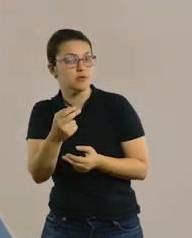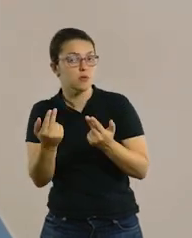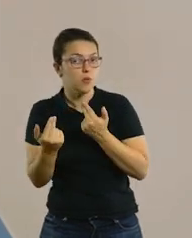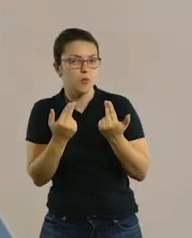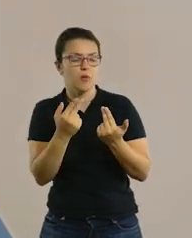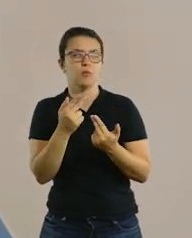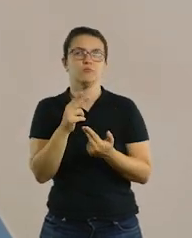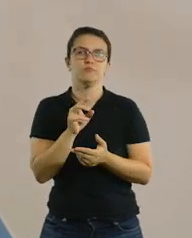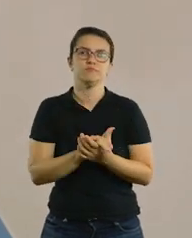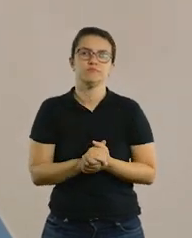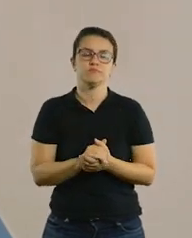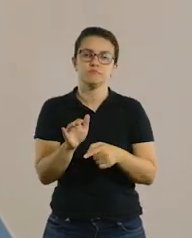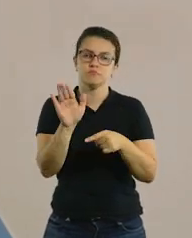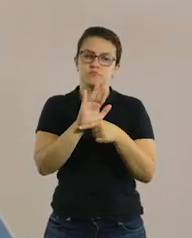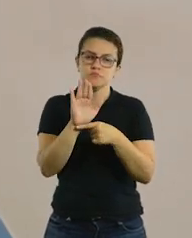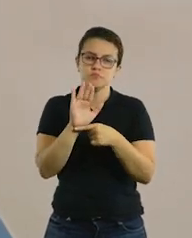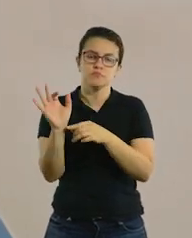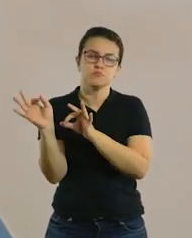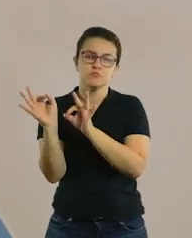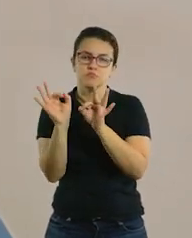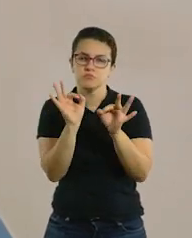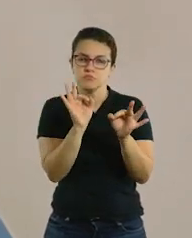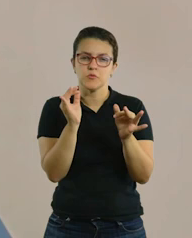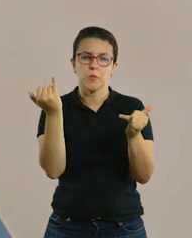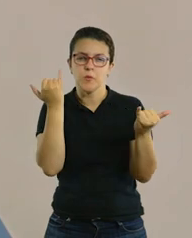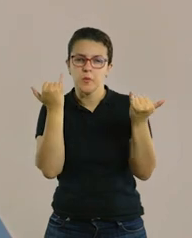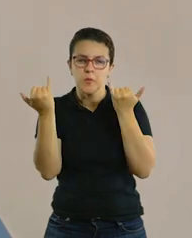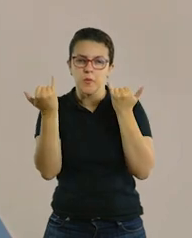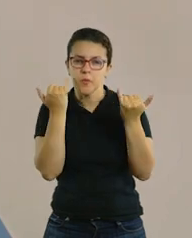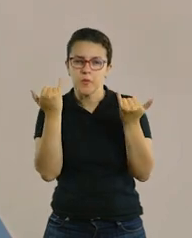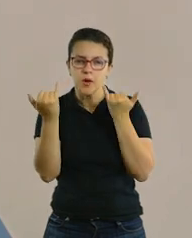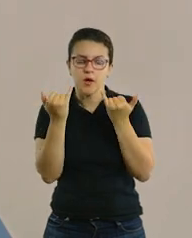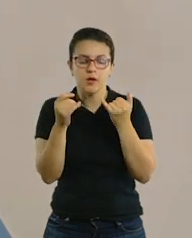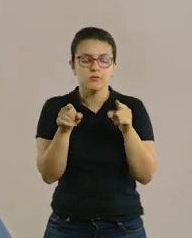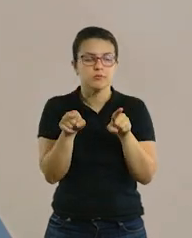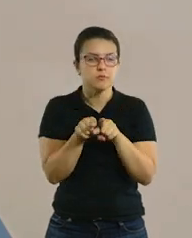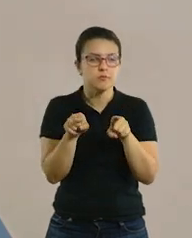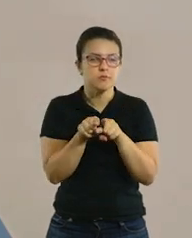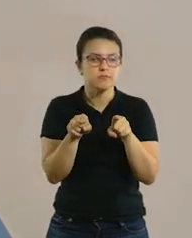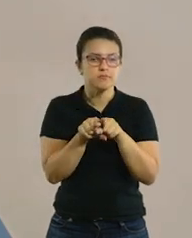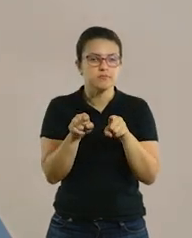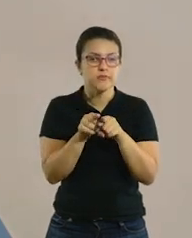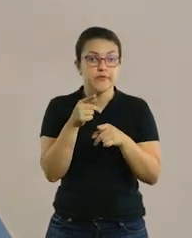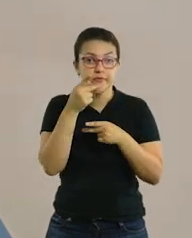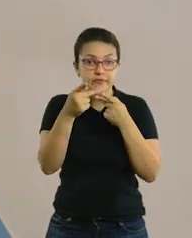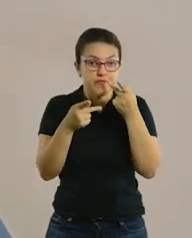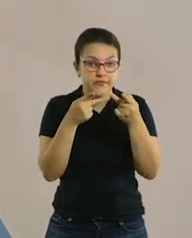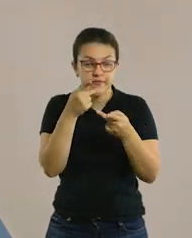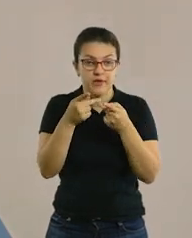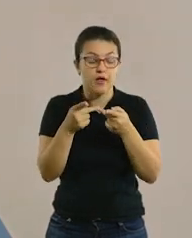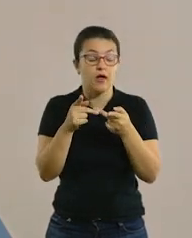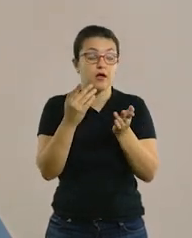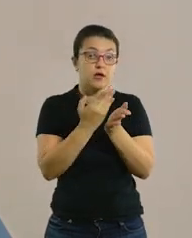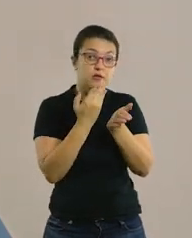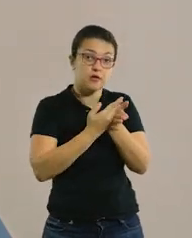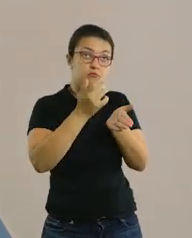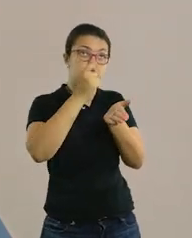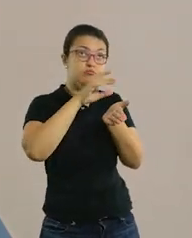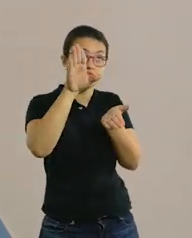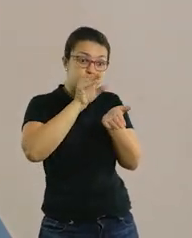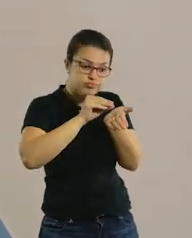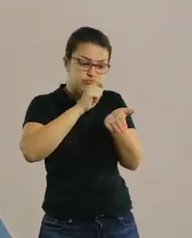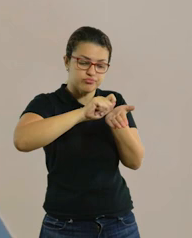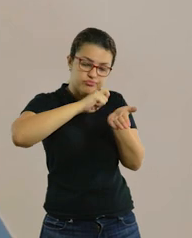Ouvir as palavras, pronunciá-las e escrevê-las no caderno, já que nós, do segundo ano, trabalhamos com a